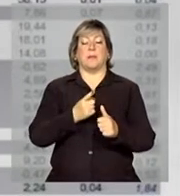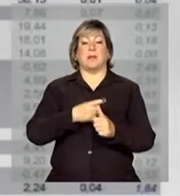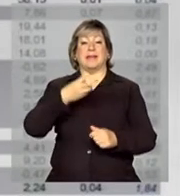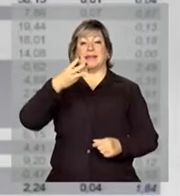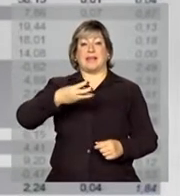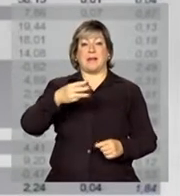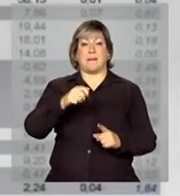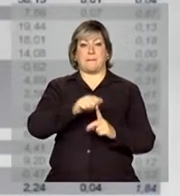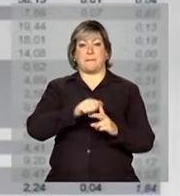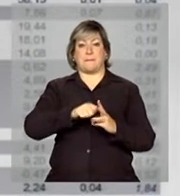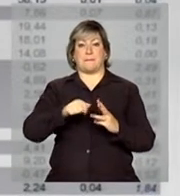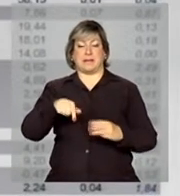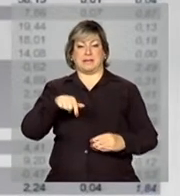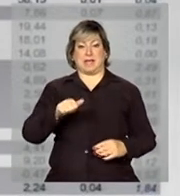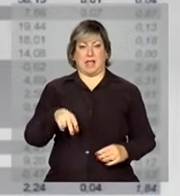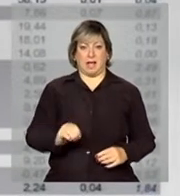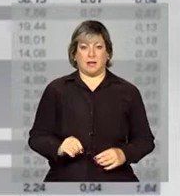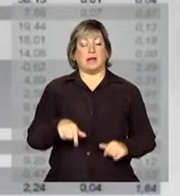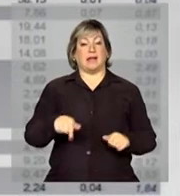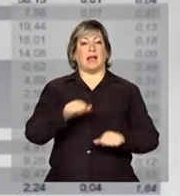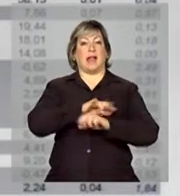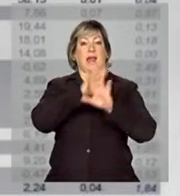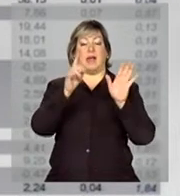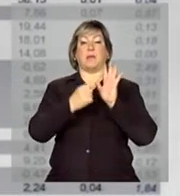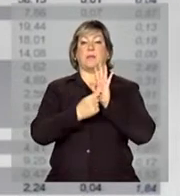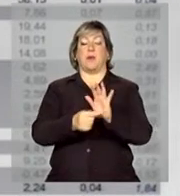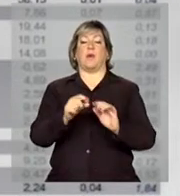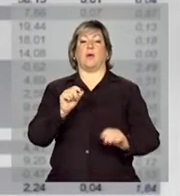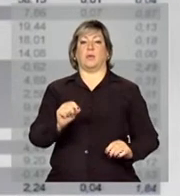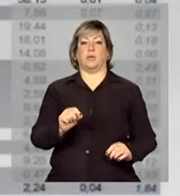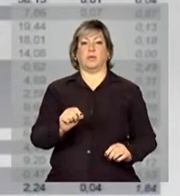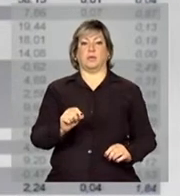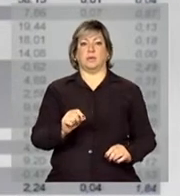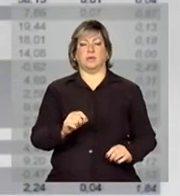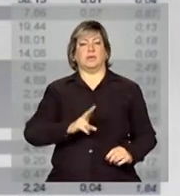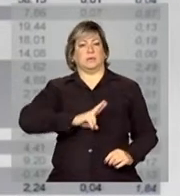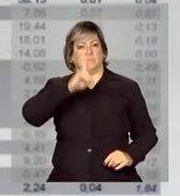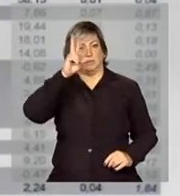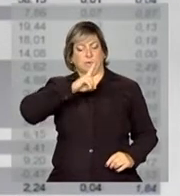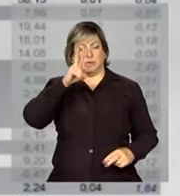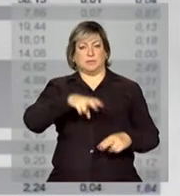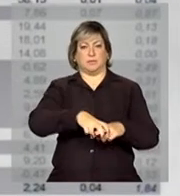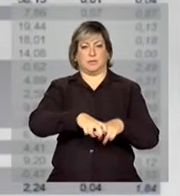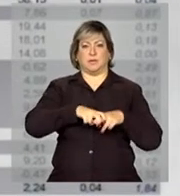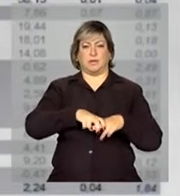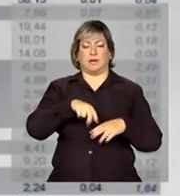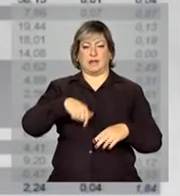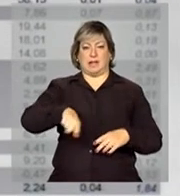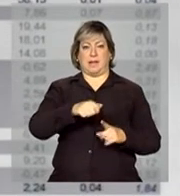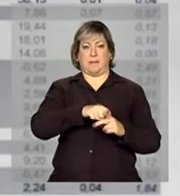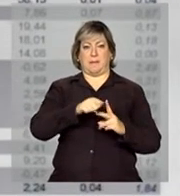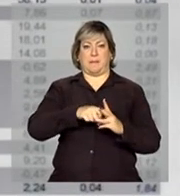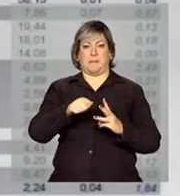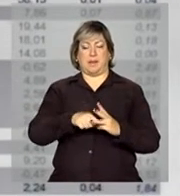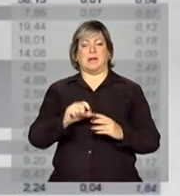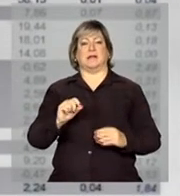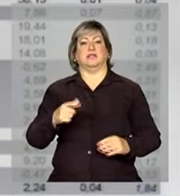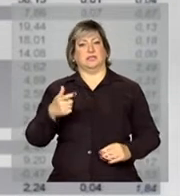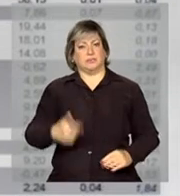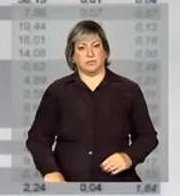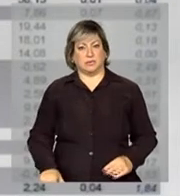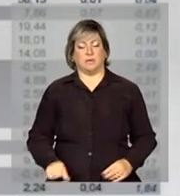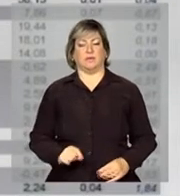do ano. Aqui deixa claro a pressão bastante forte localizada nesses meses, mais uma vez,